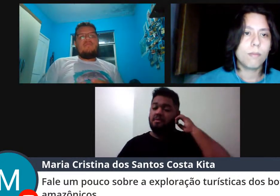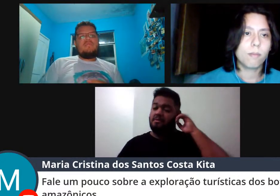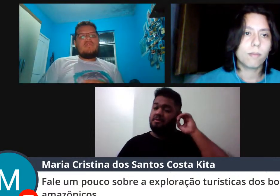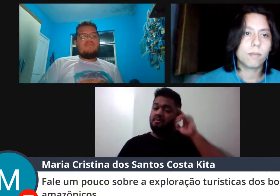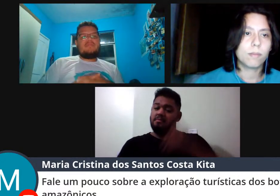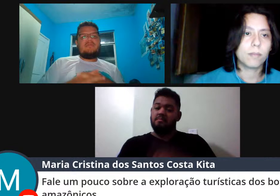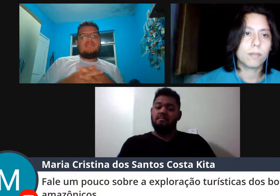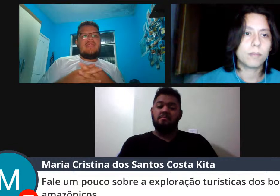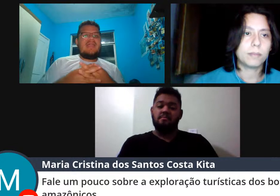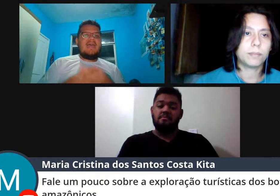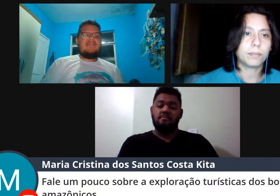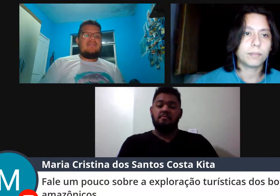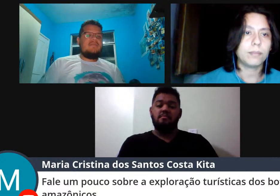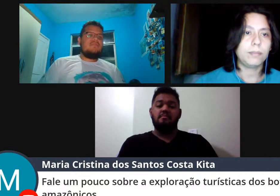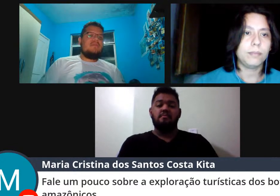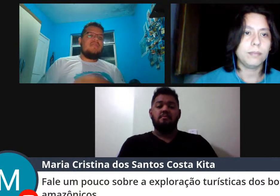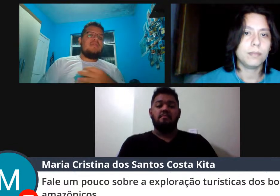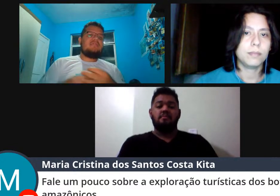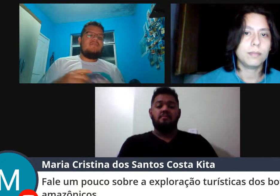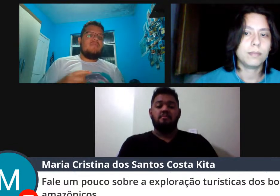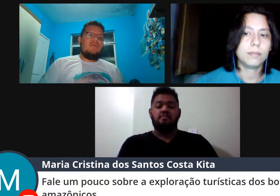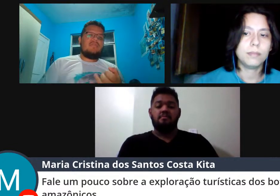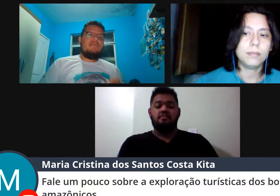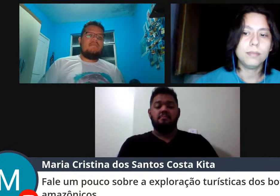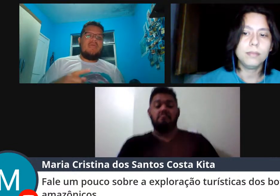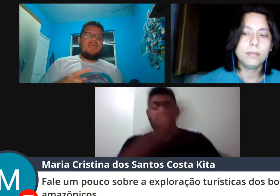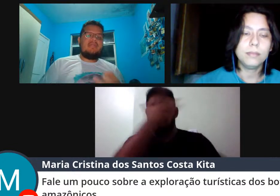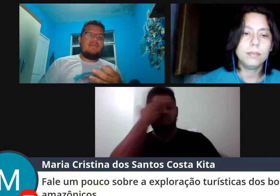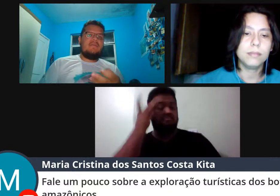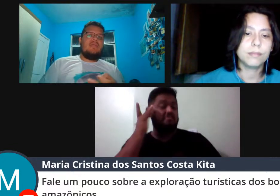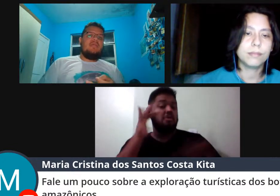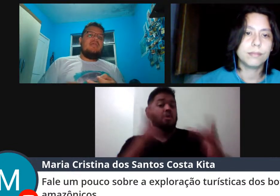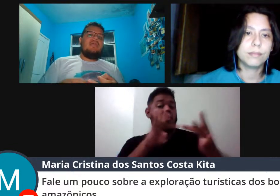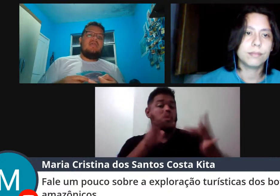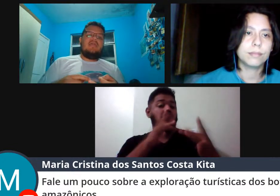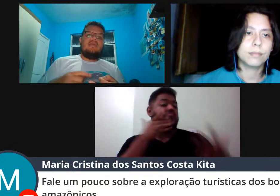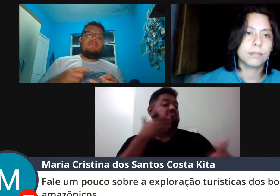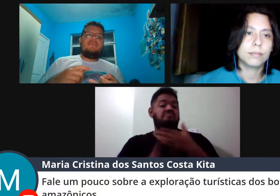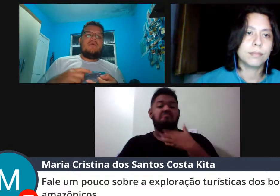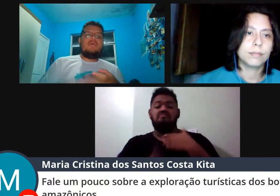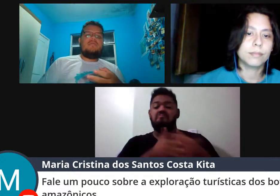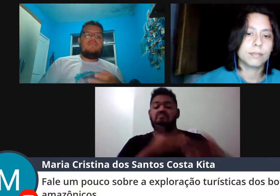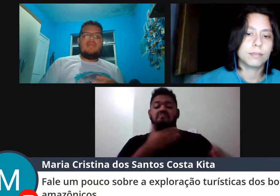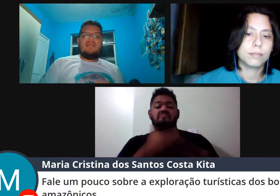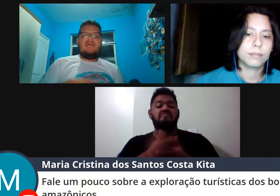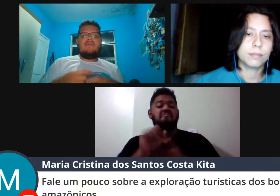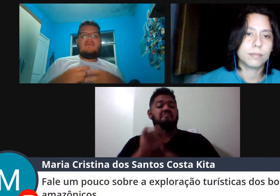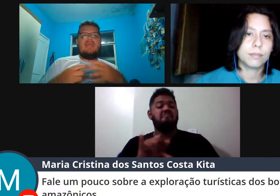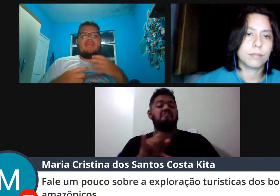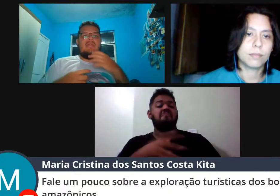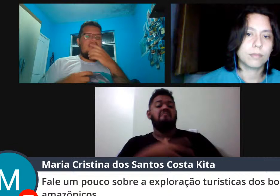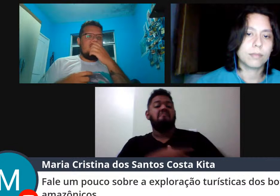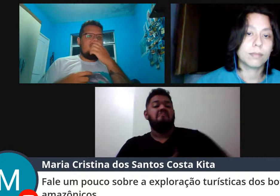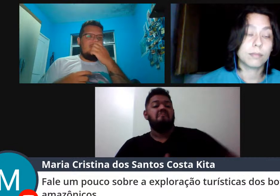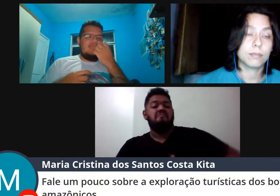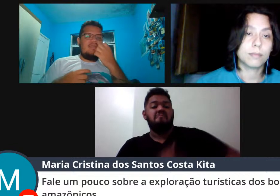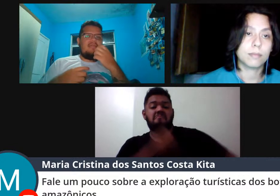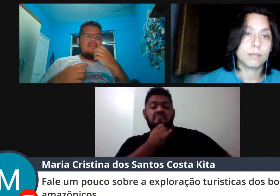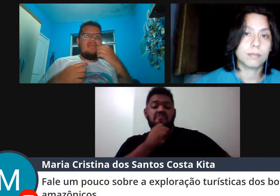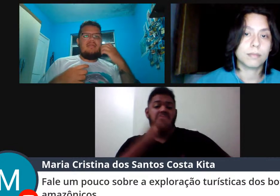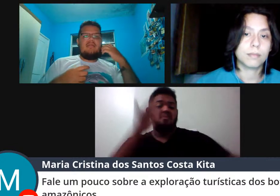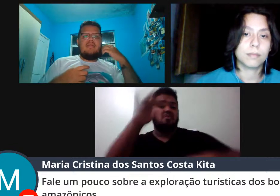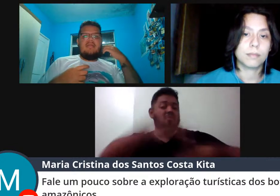se aproximam muito, as pessoas interagem, não estão nem aí, seu filhote, apertam, tocam no melão, né, que não